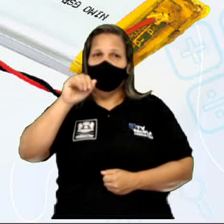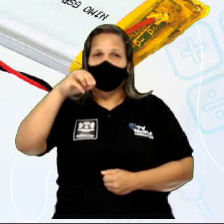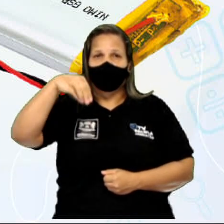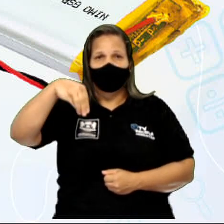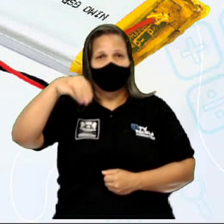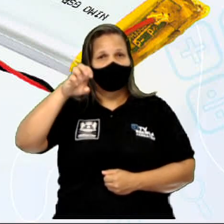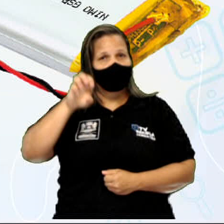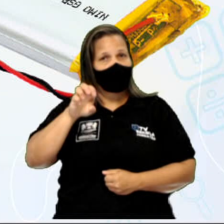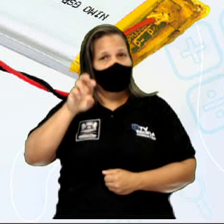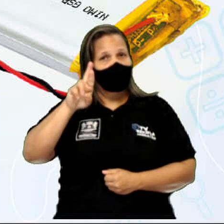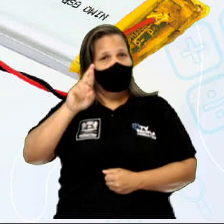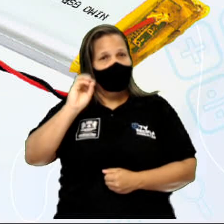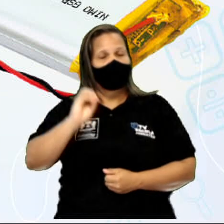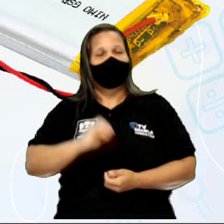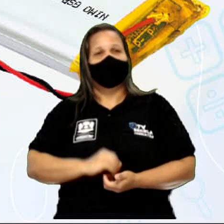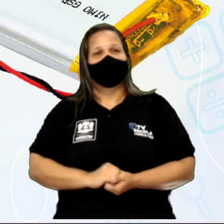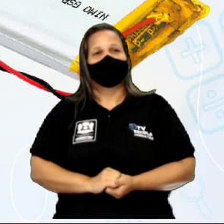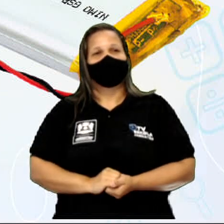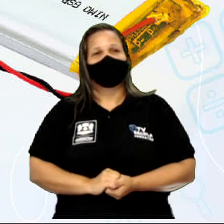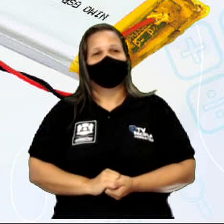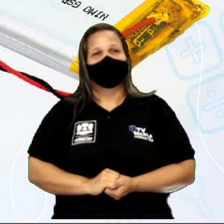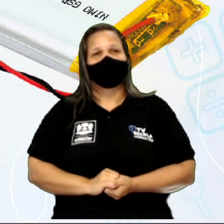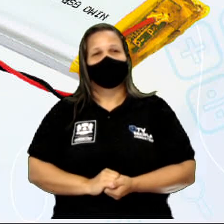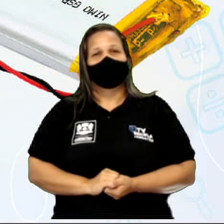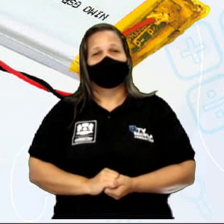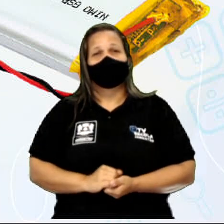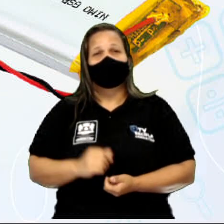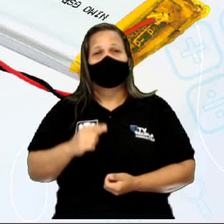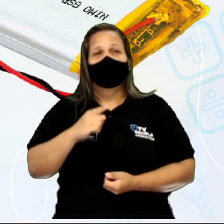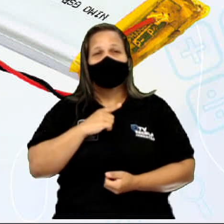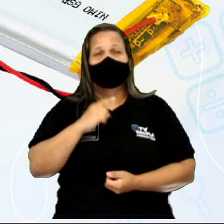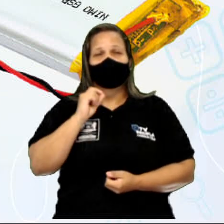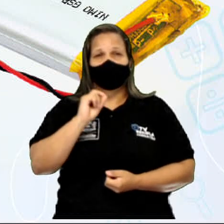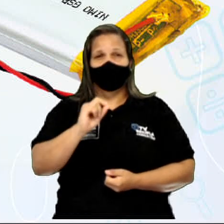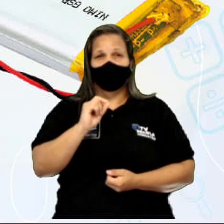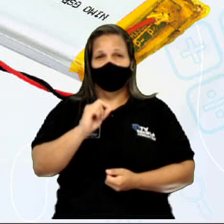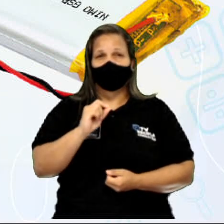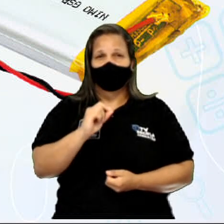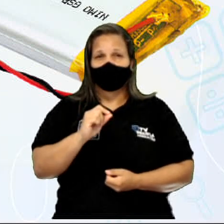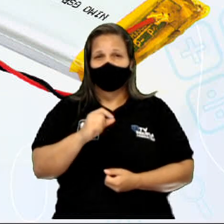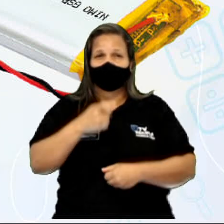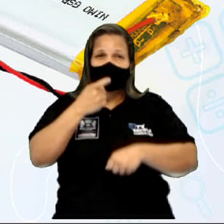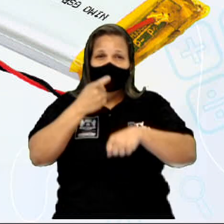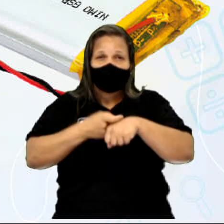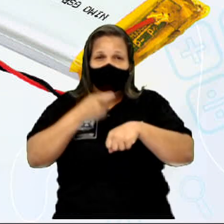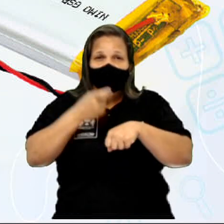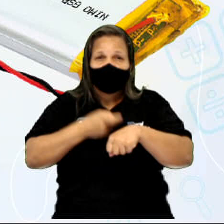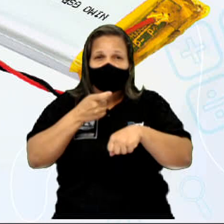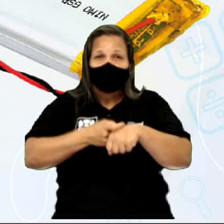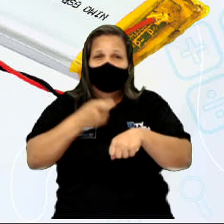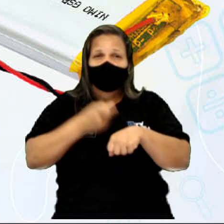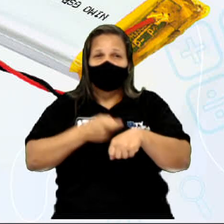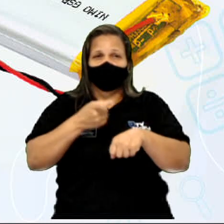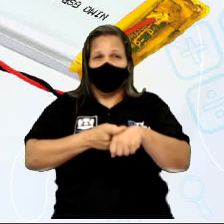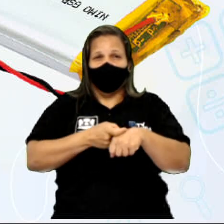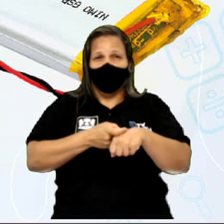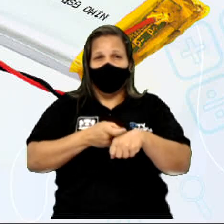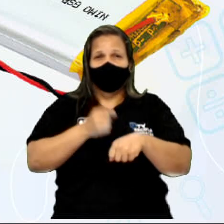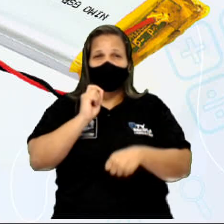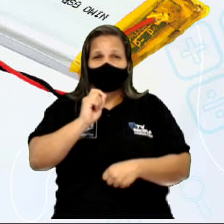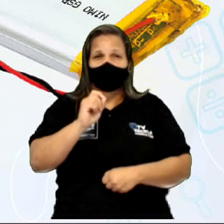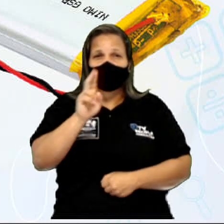eletrólito, ele vai utilizar uma substância sólida, que a gente chama de polímero.